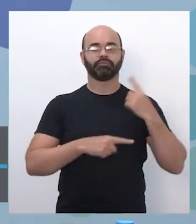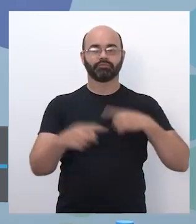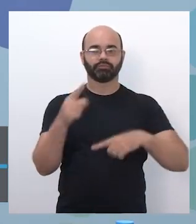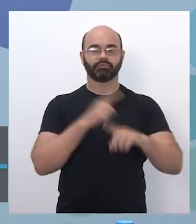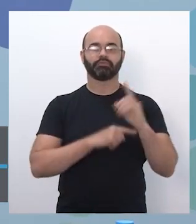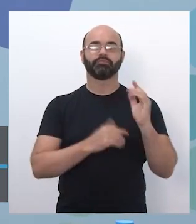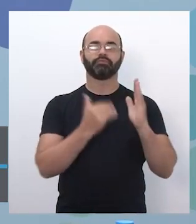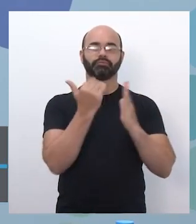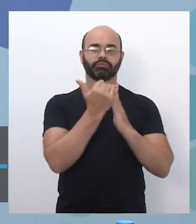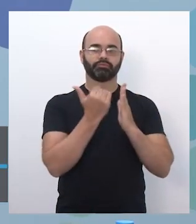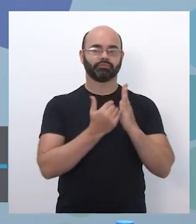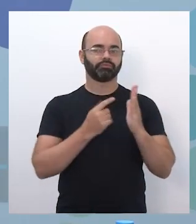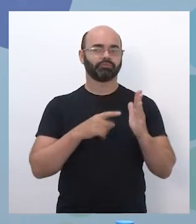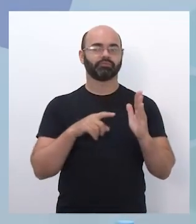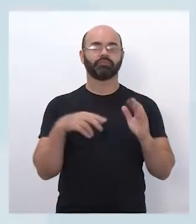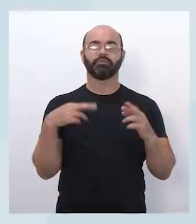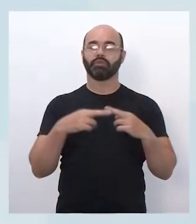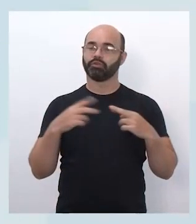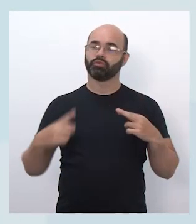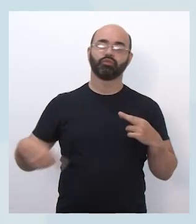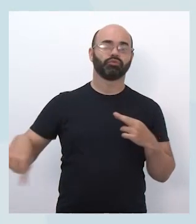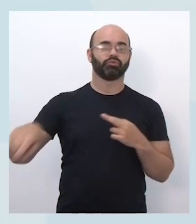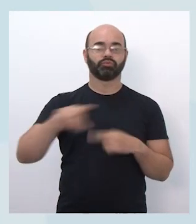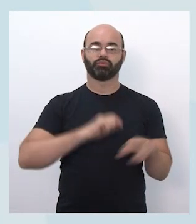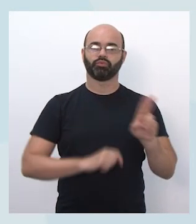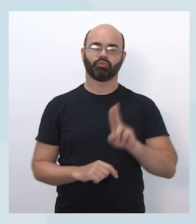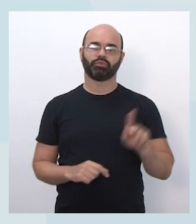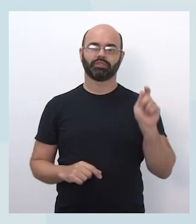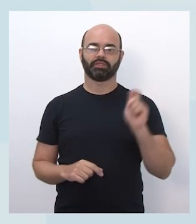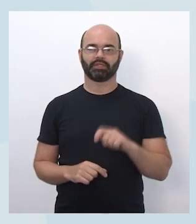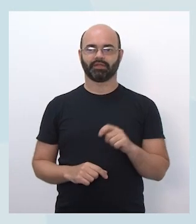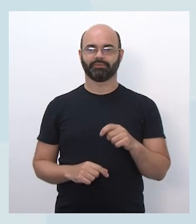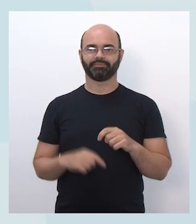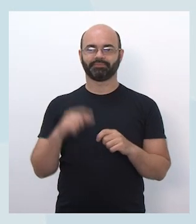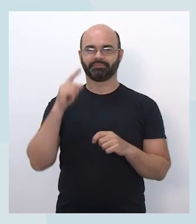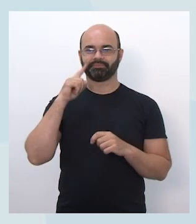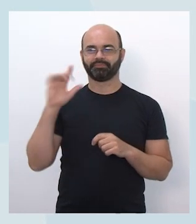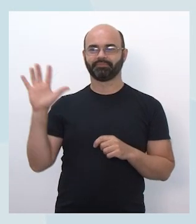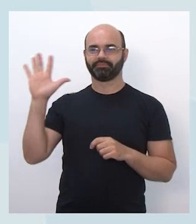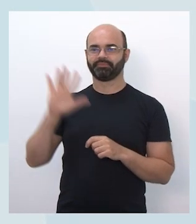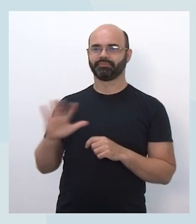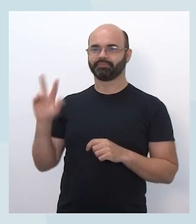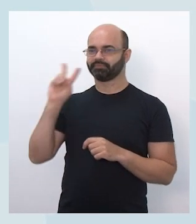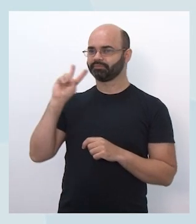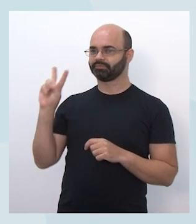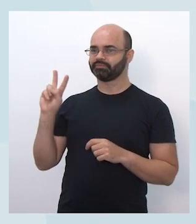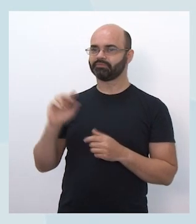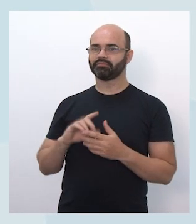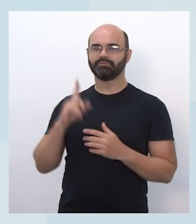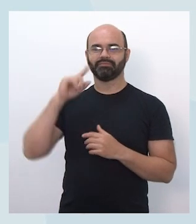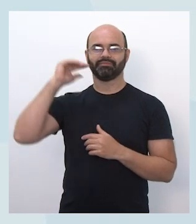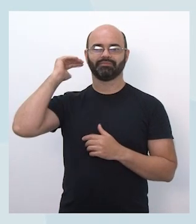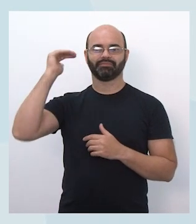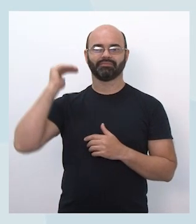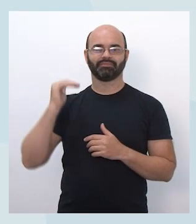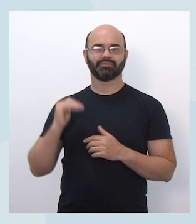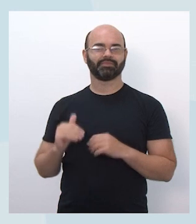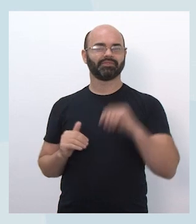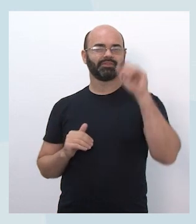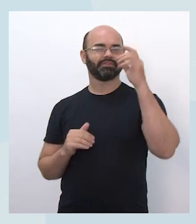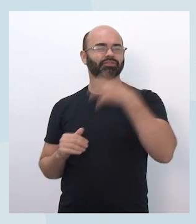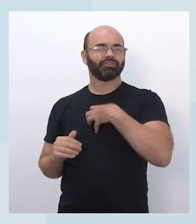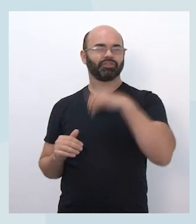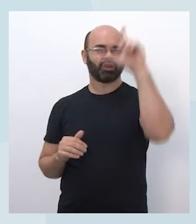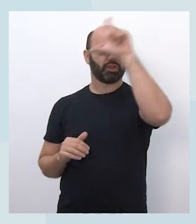ser utilizado por toda a rede. Aqui no template, nós temos aí basicamente a mesma lógica que eu estava contando para vocês.